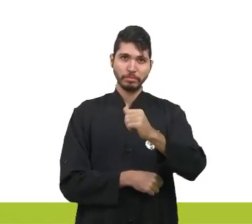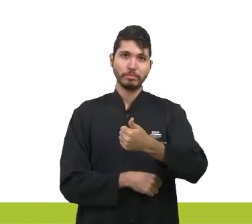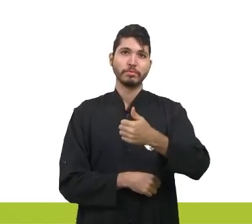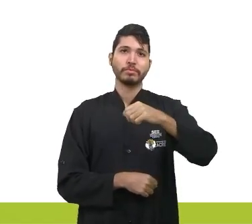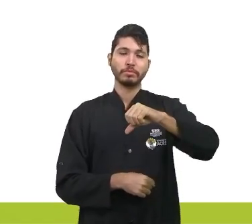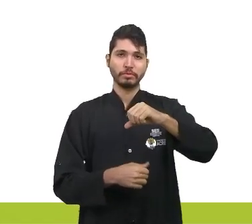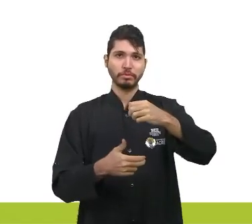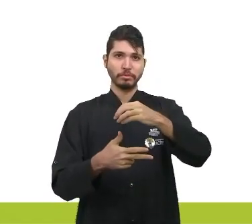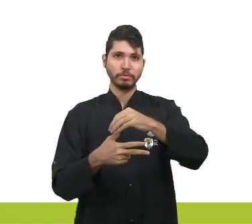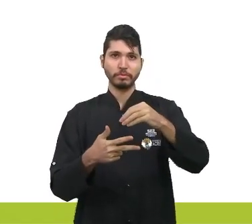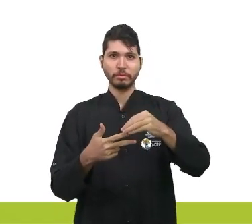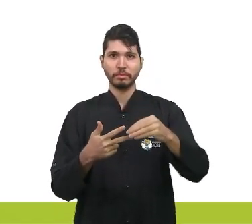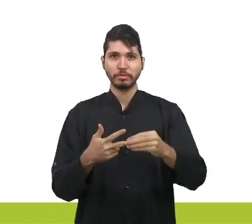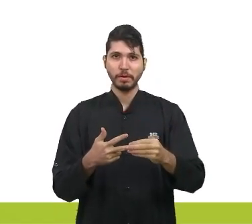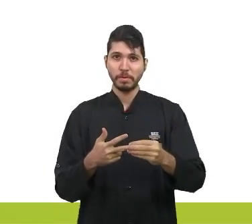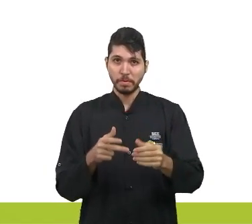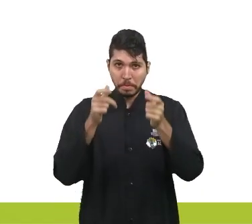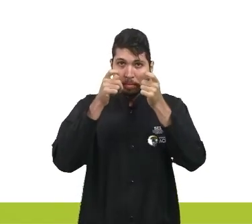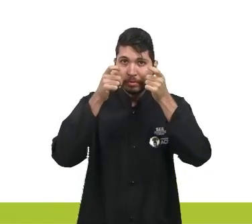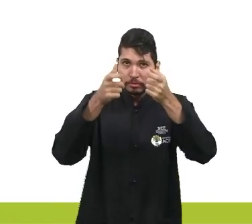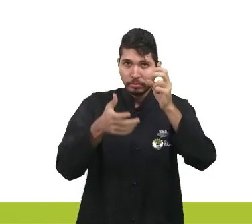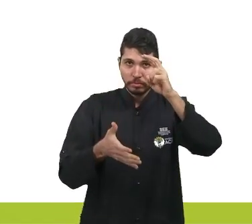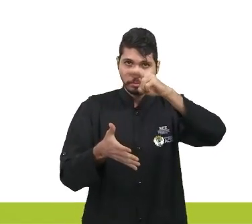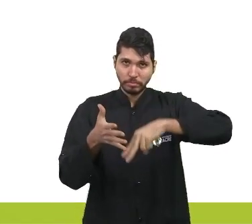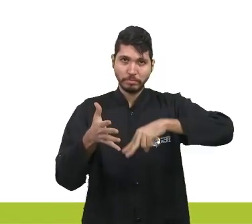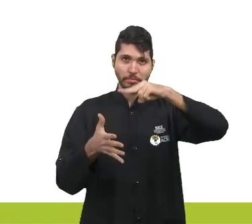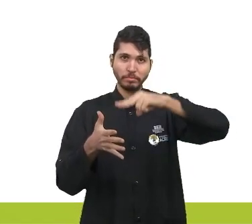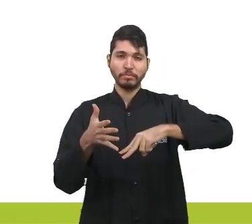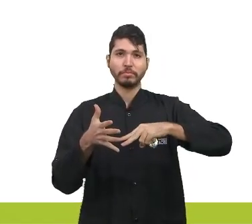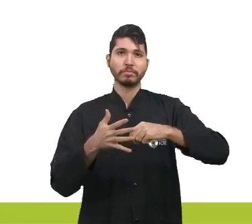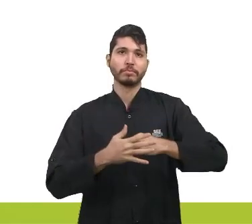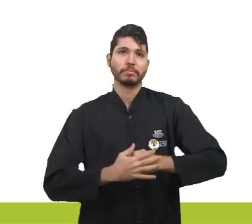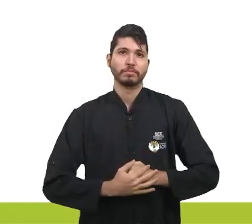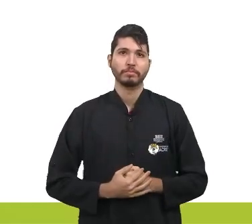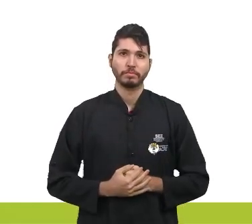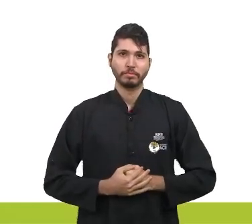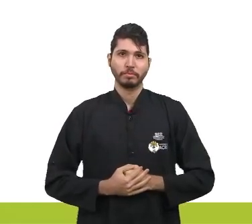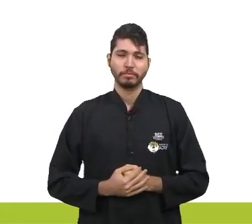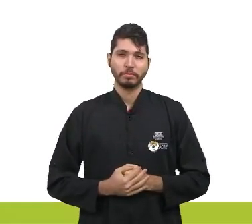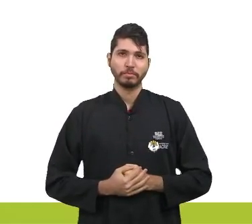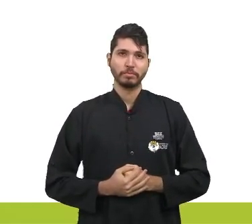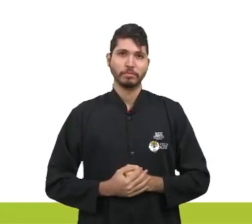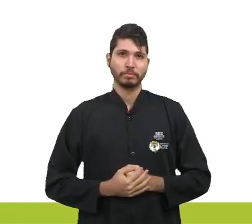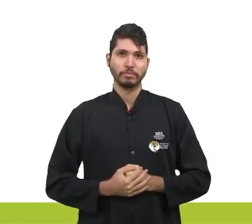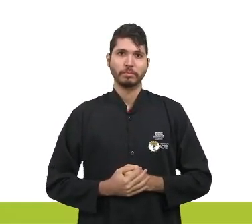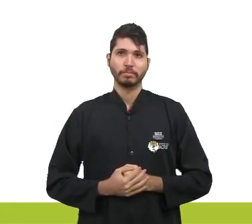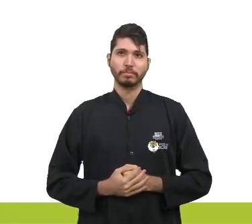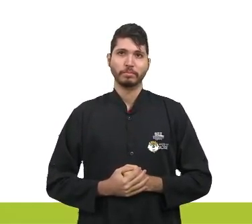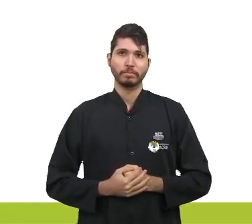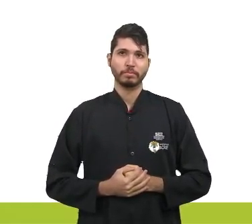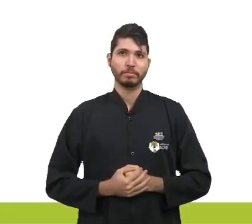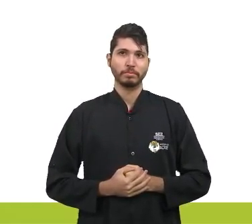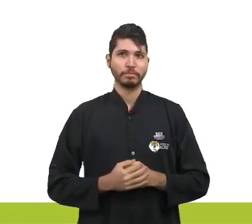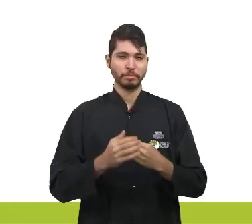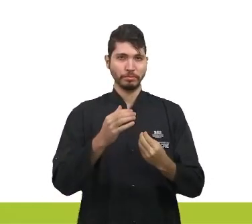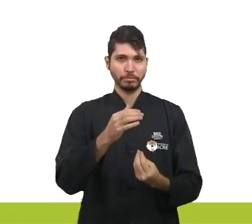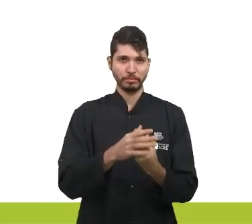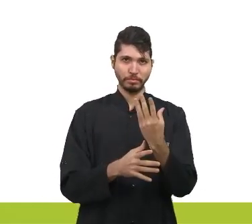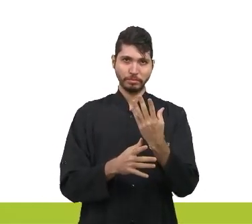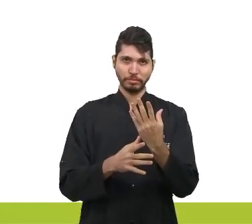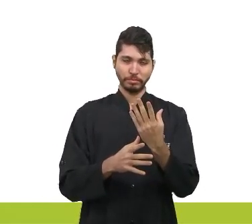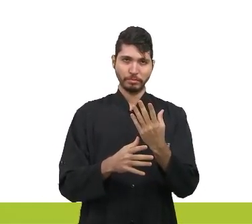Então, acompanhem com bastante atenção a leitura da citação. Formou-se na América